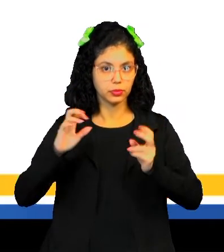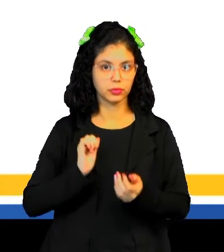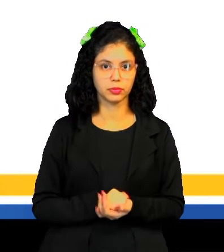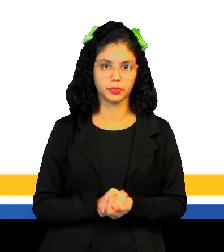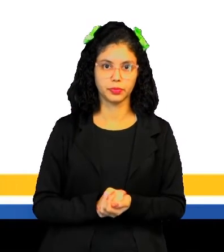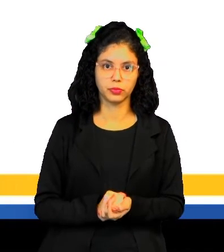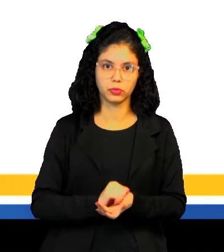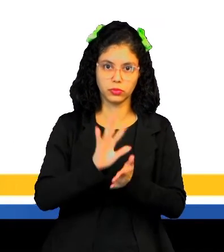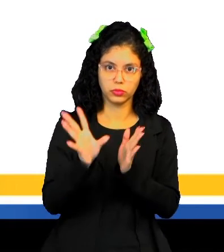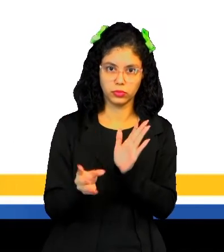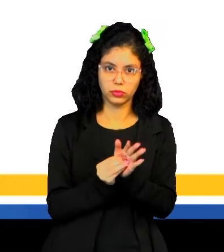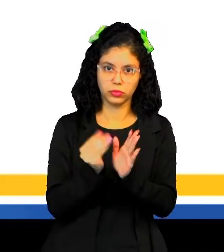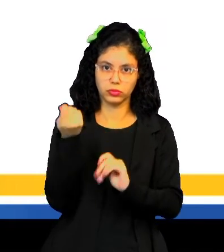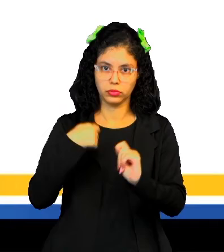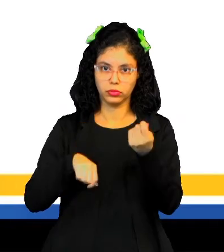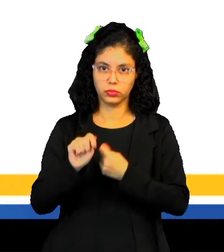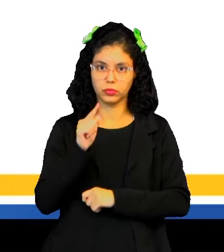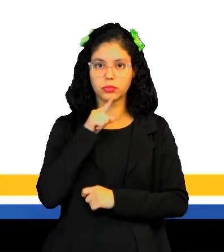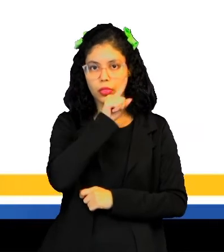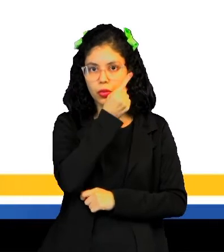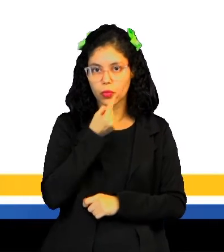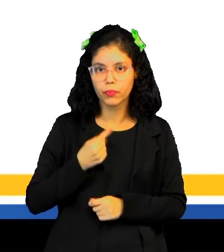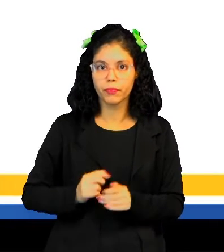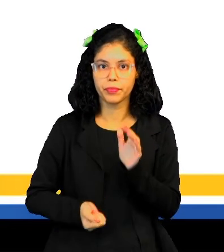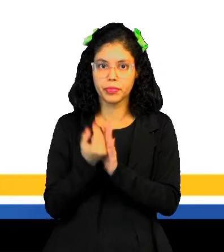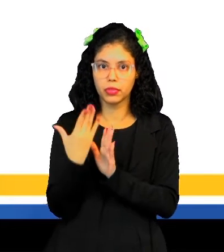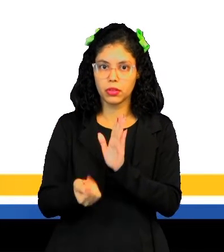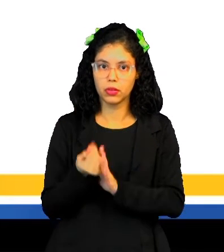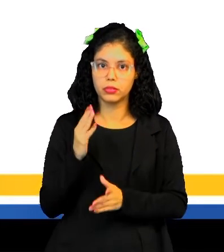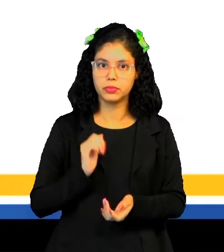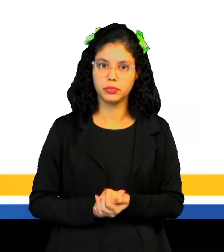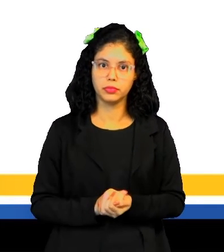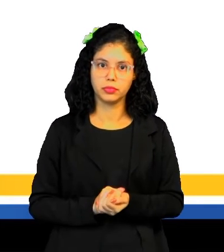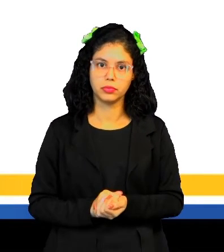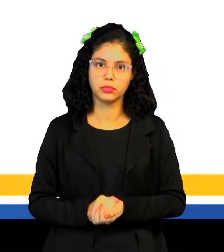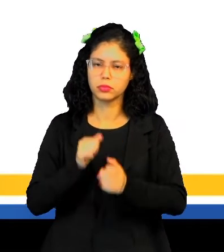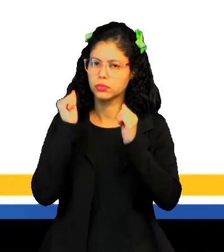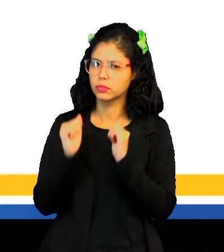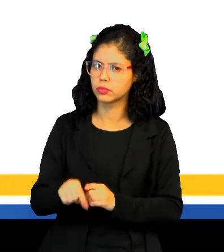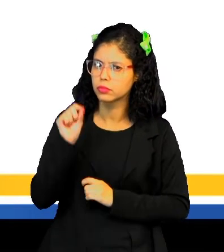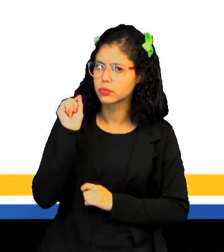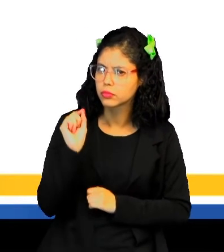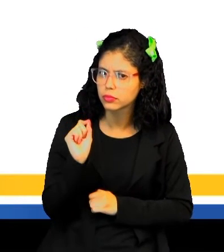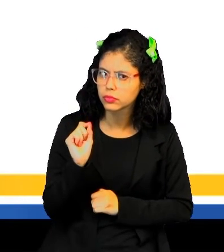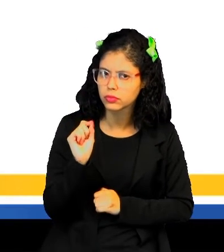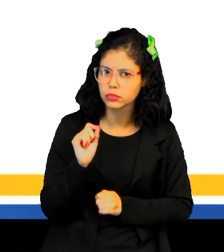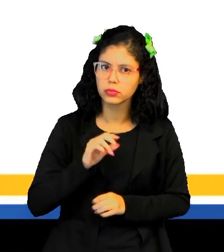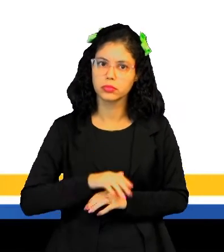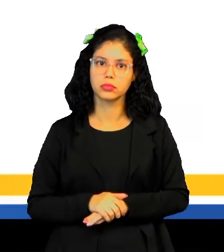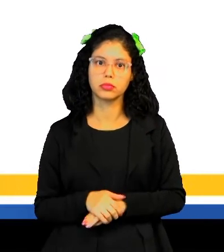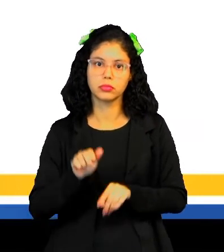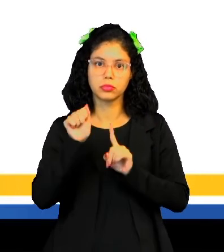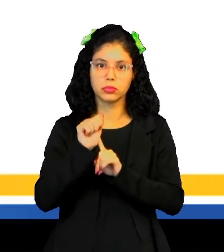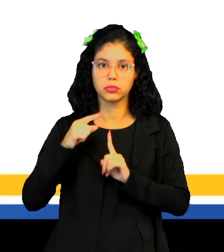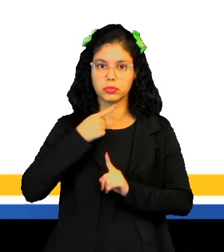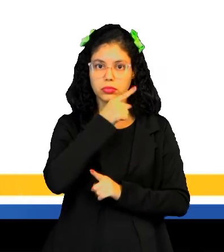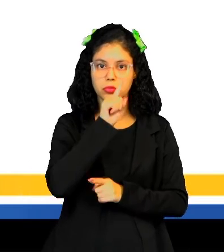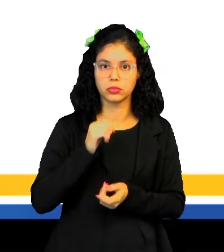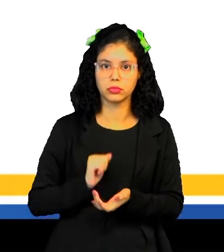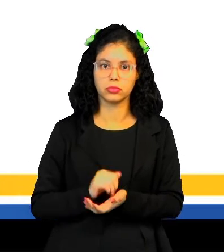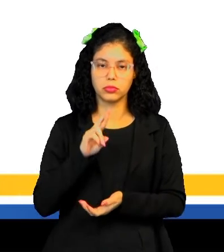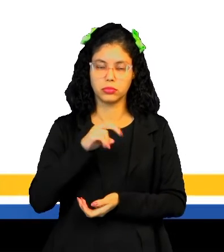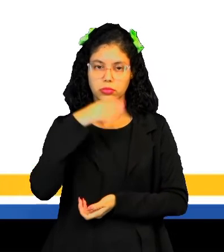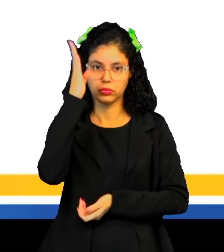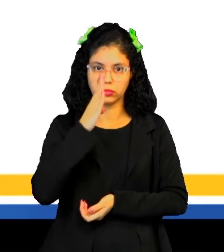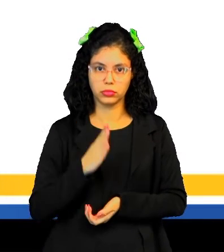Sobre a implantação da economia açucareira e sua produção colonial, podemos afirmar que Letra A. A cana